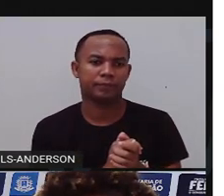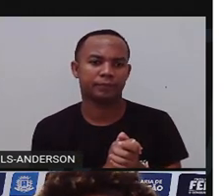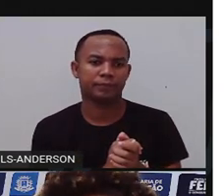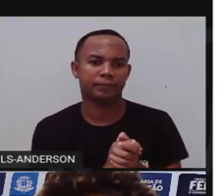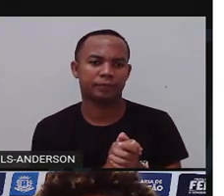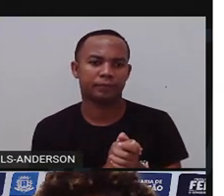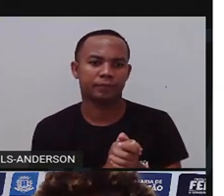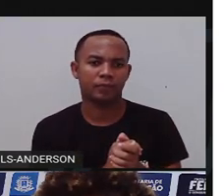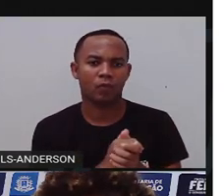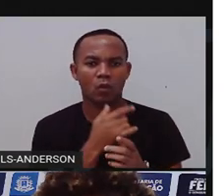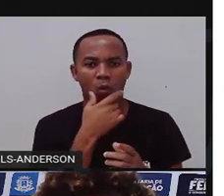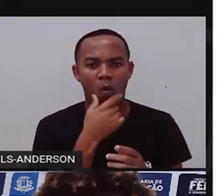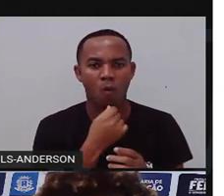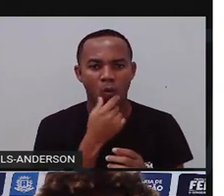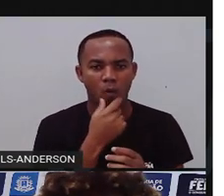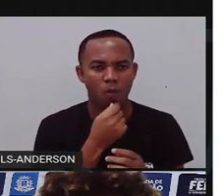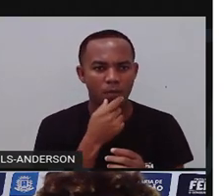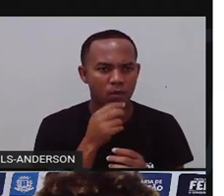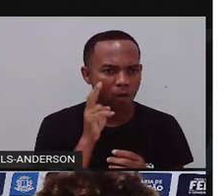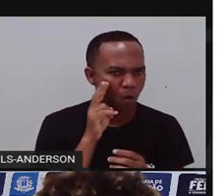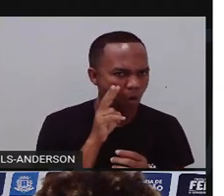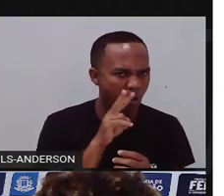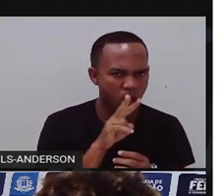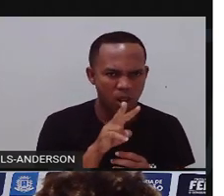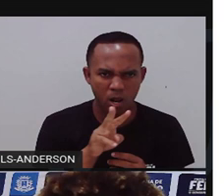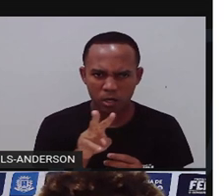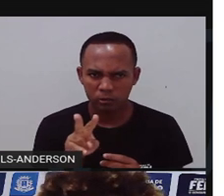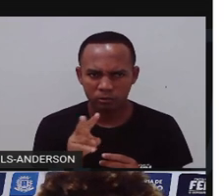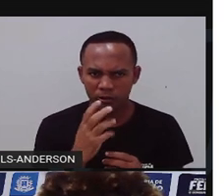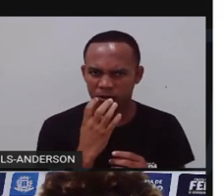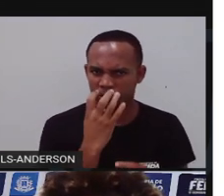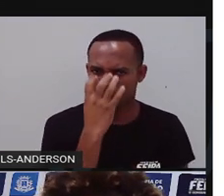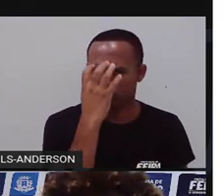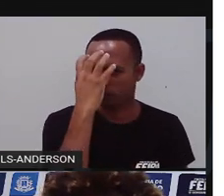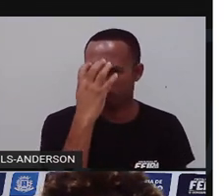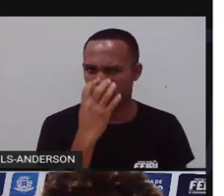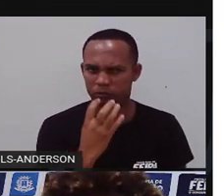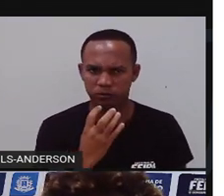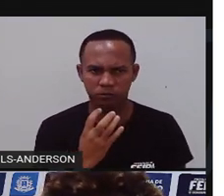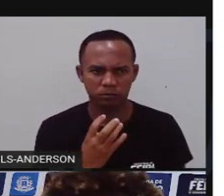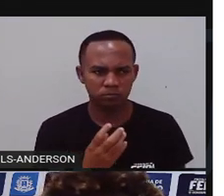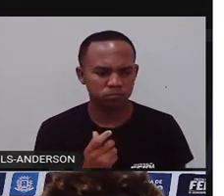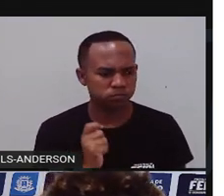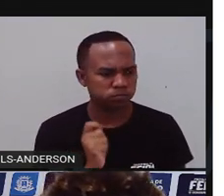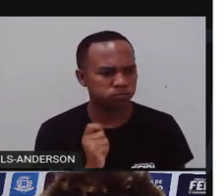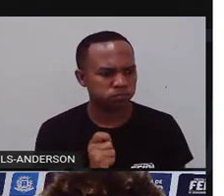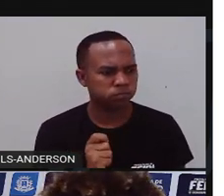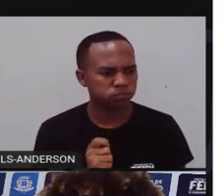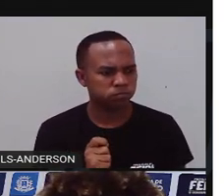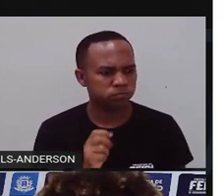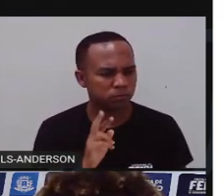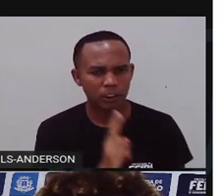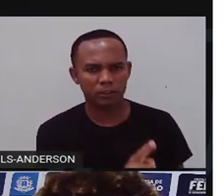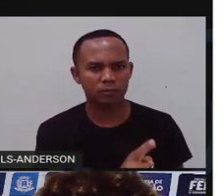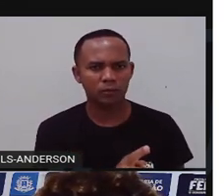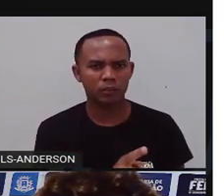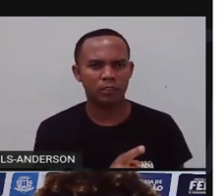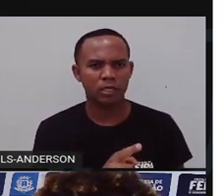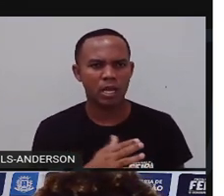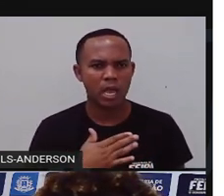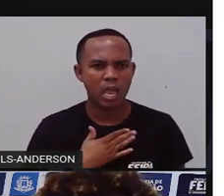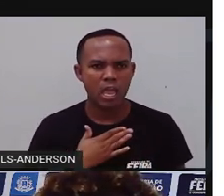O homem, olhando raivosamente para aquela criaturinha, respondeu, eu sou